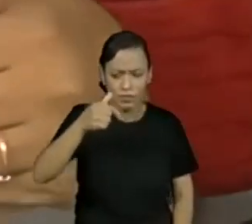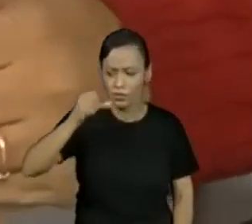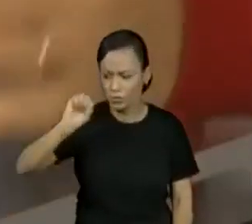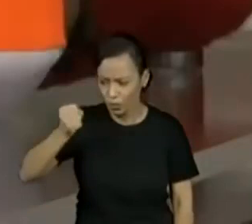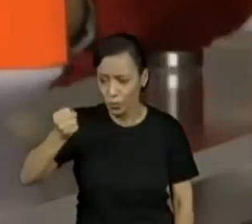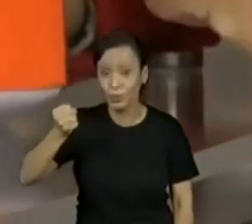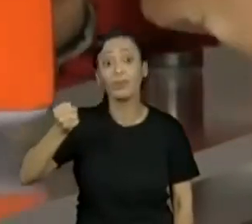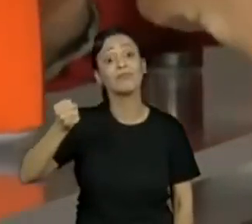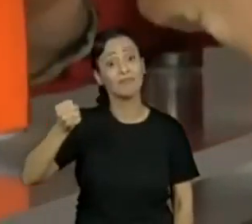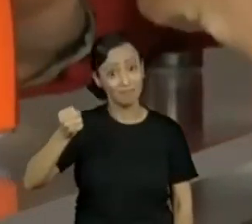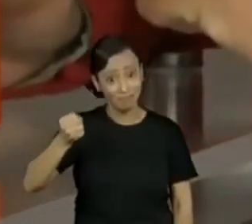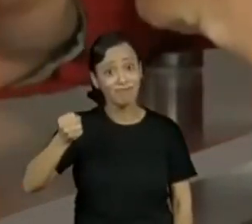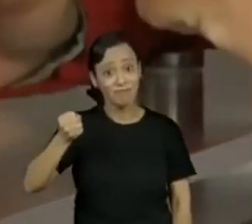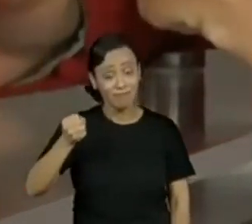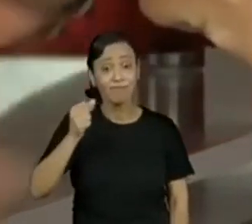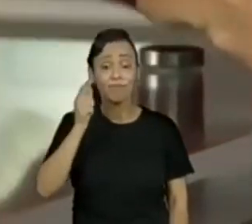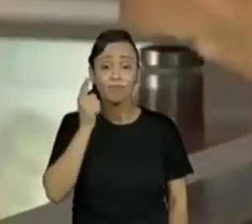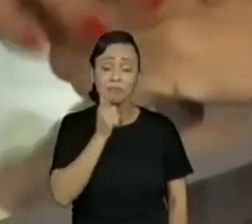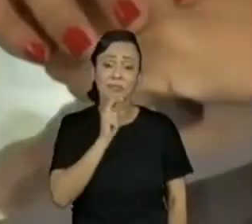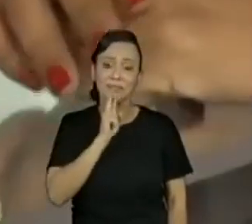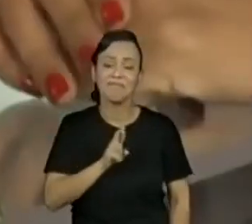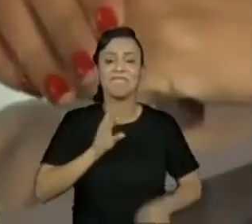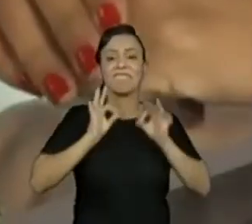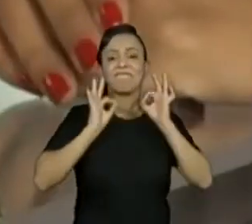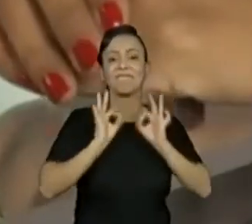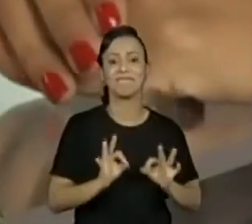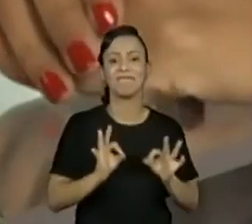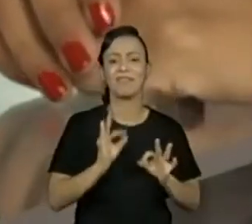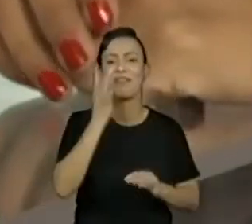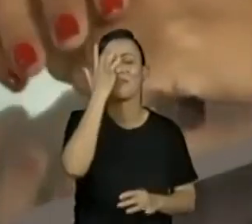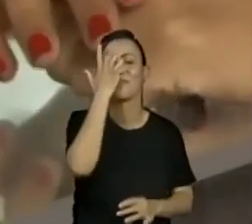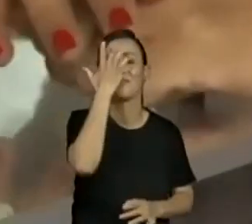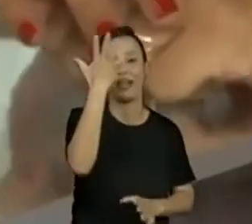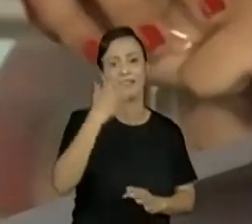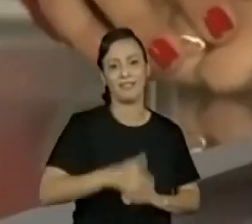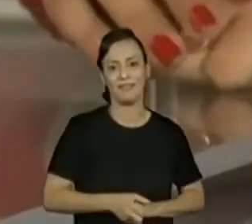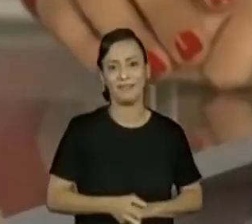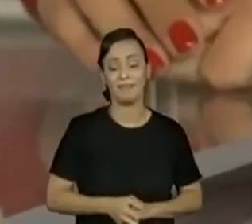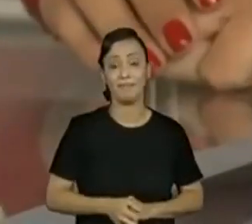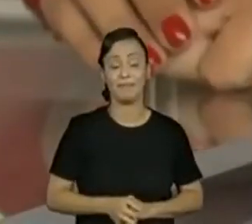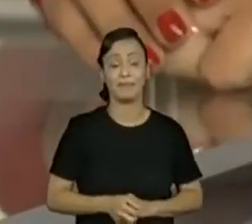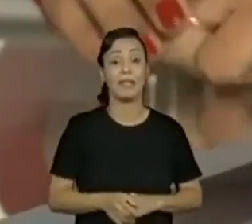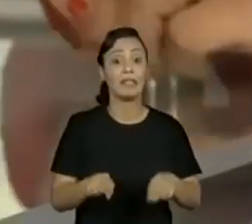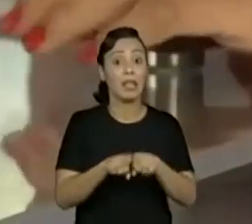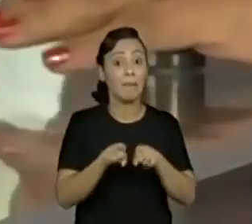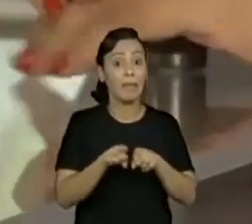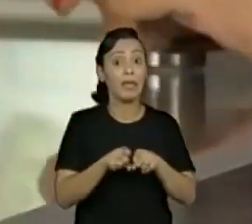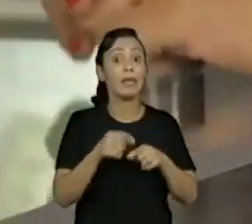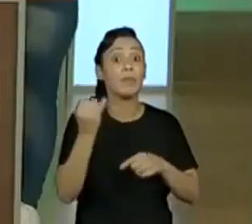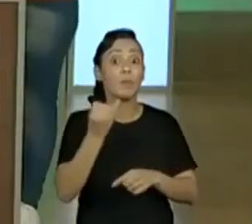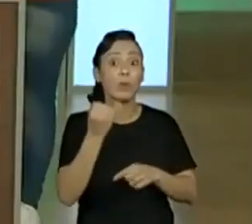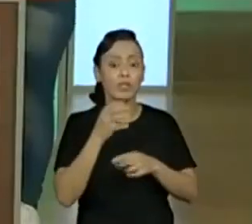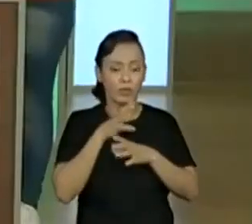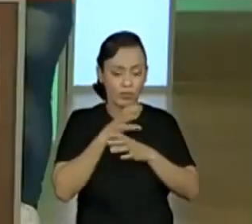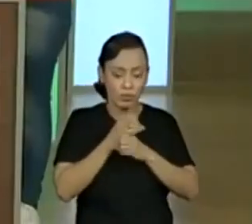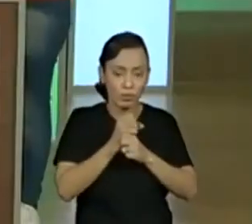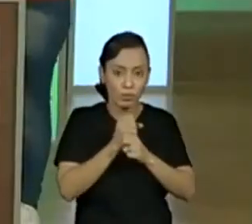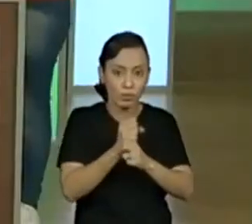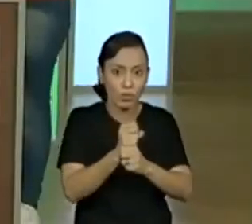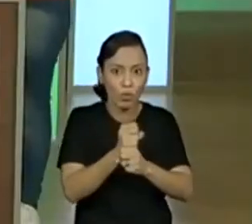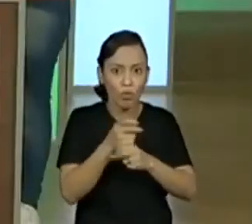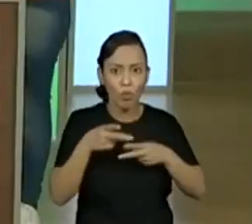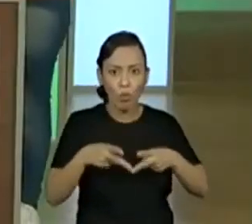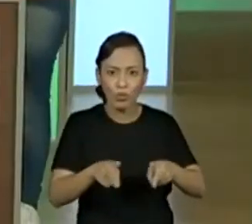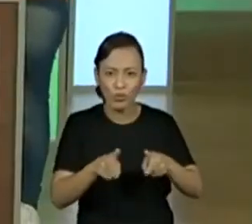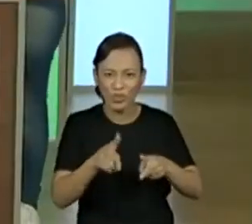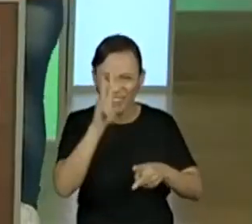continuar a contagem para chegar no resultado. Fica muito mais fácil. A gente está mostrando isso o tempo inteiro. Inclusive, gente mostrou também lá no quadro, na